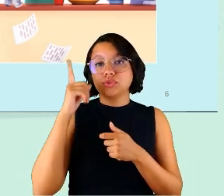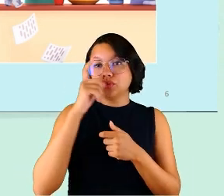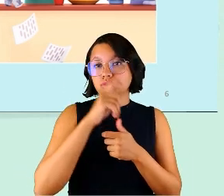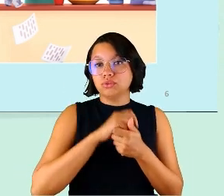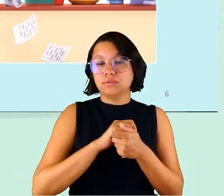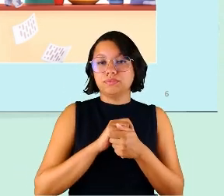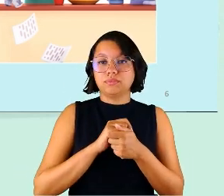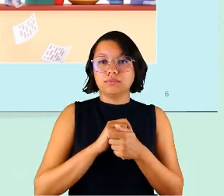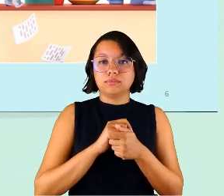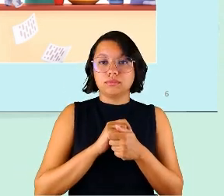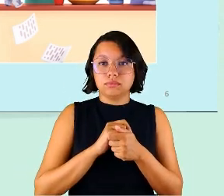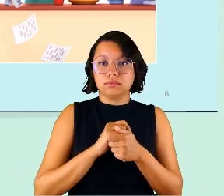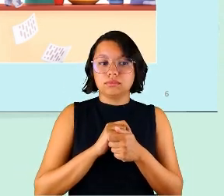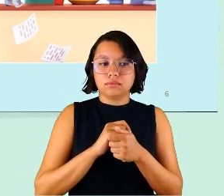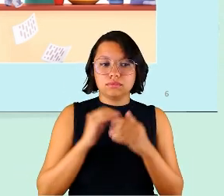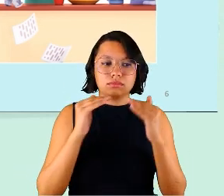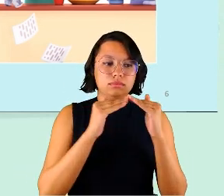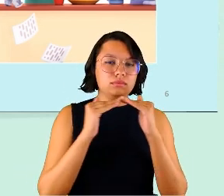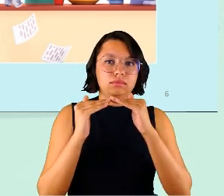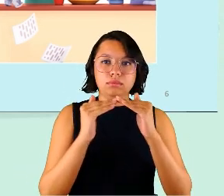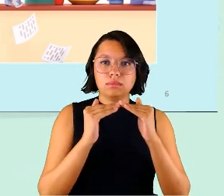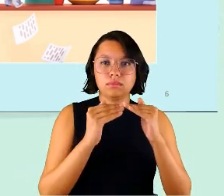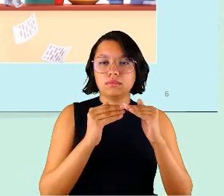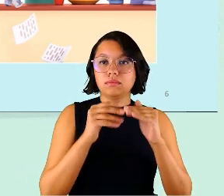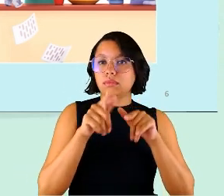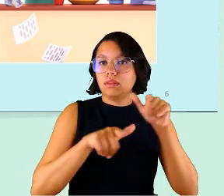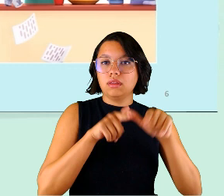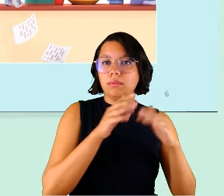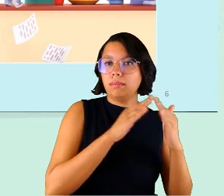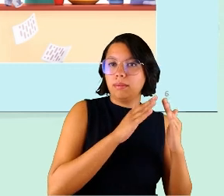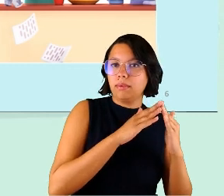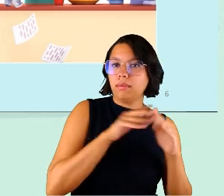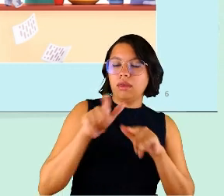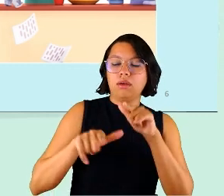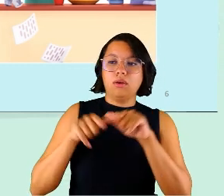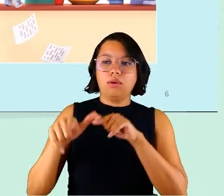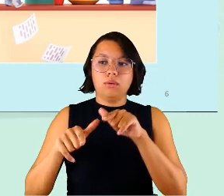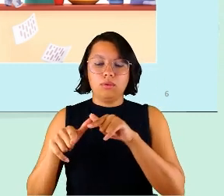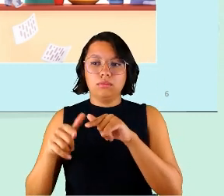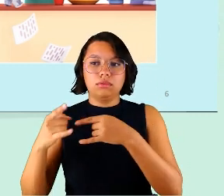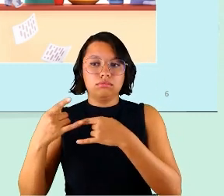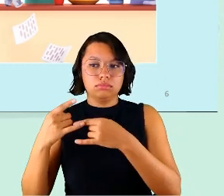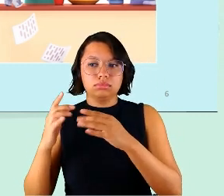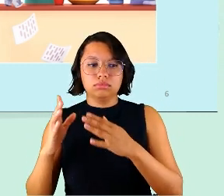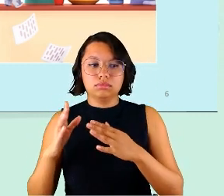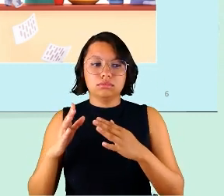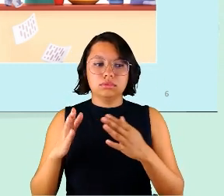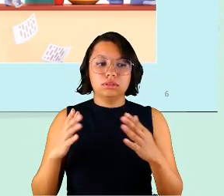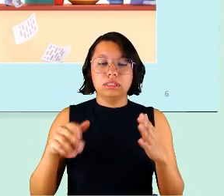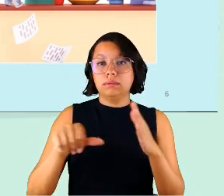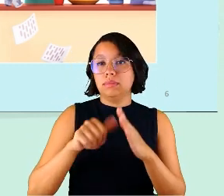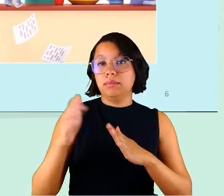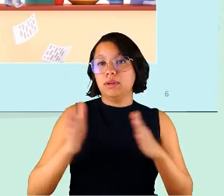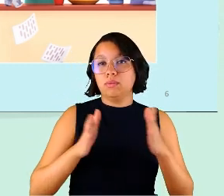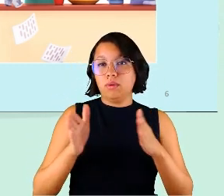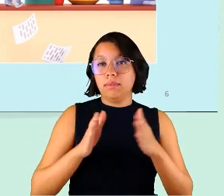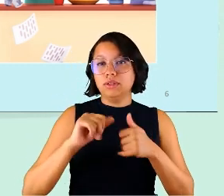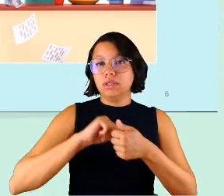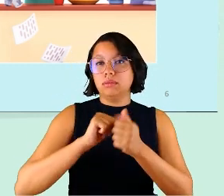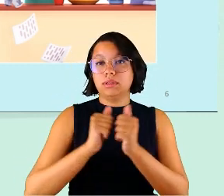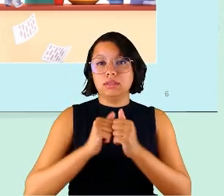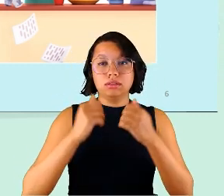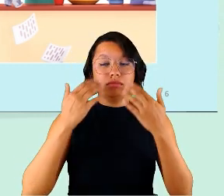a dificuldade de conciliar tarefas domésticas com o trabalho, nesse primeiro momento de adaptação, isso foi mais